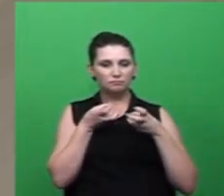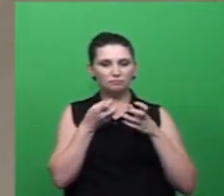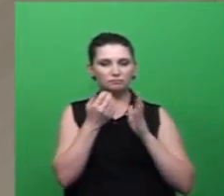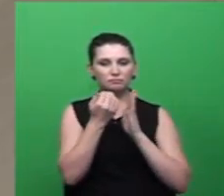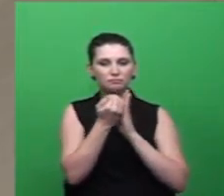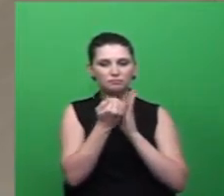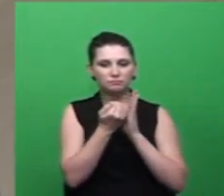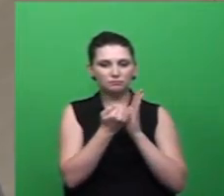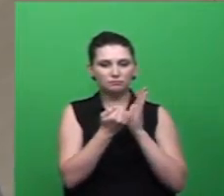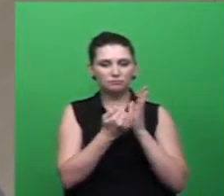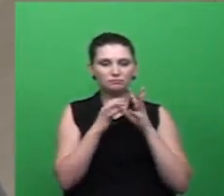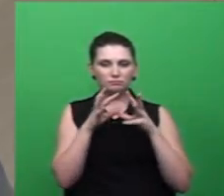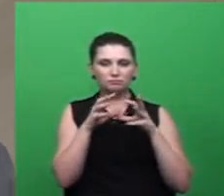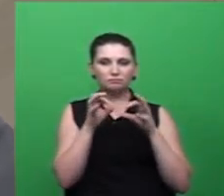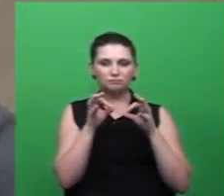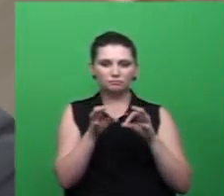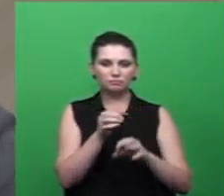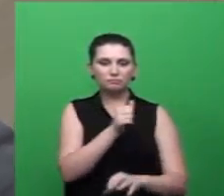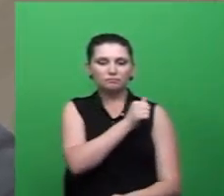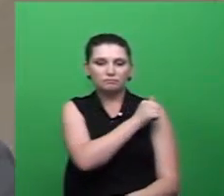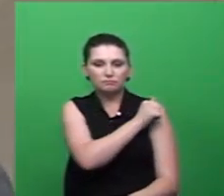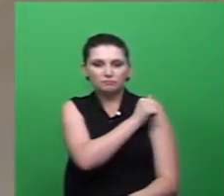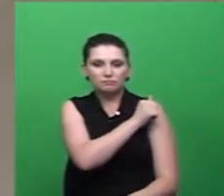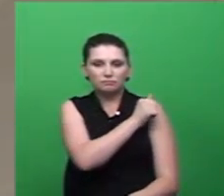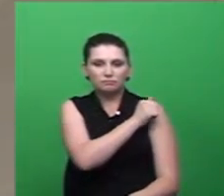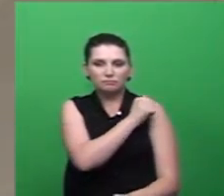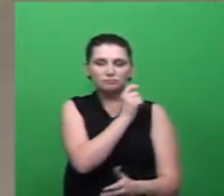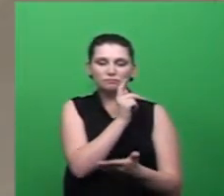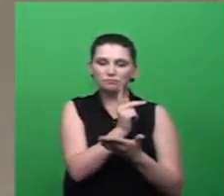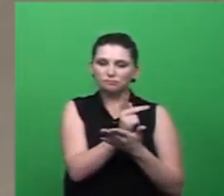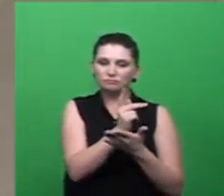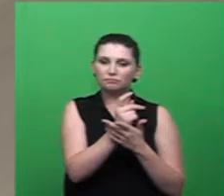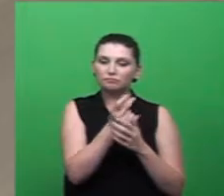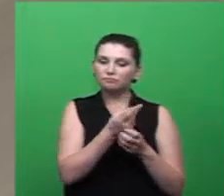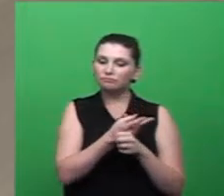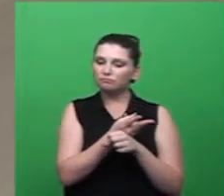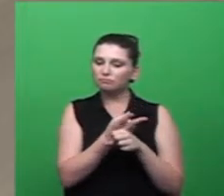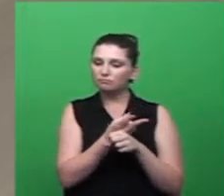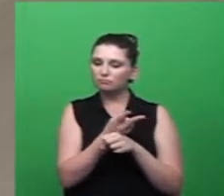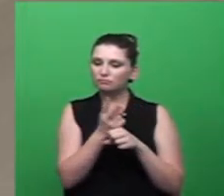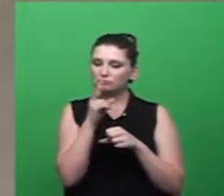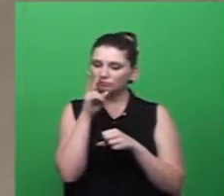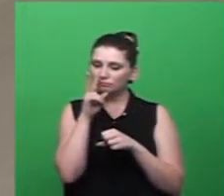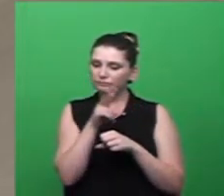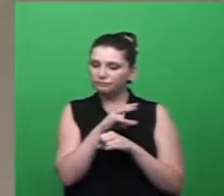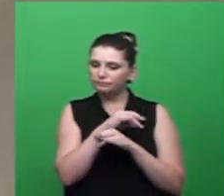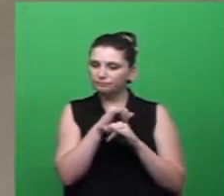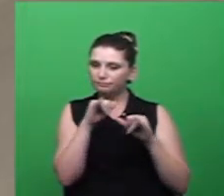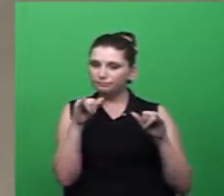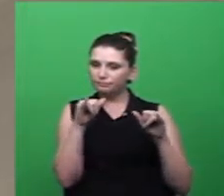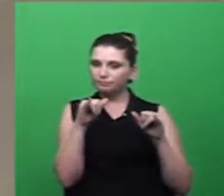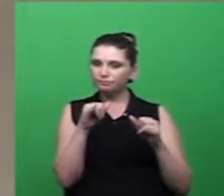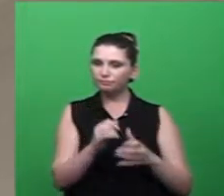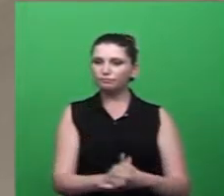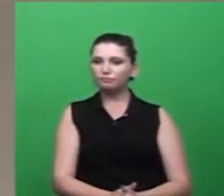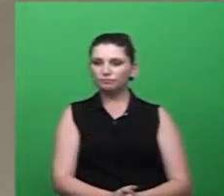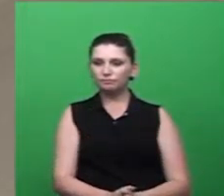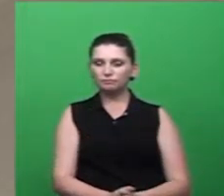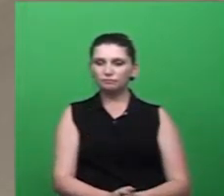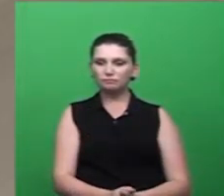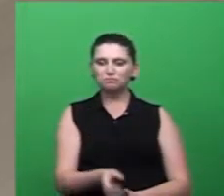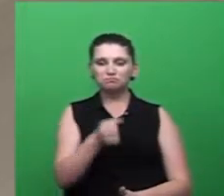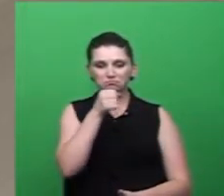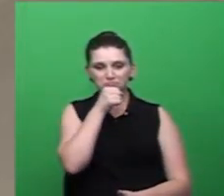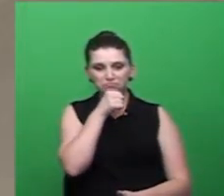próprios alunos sendo os seus próprios fiscais dentro de casa, tendo informação correta, levando informação para os avós, para os